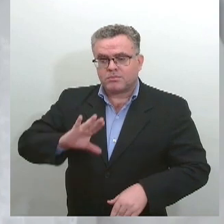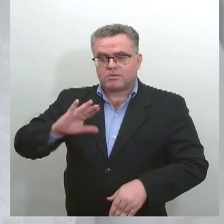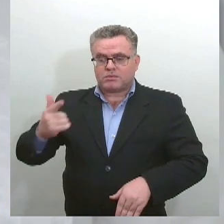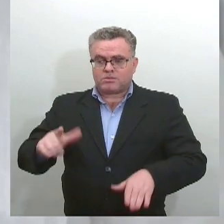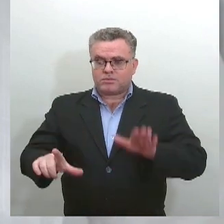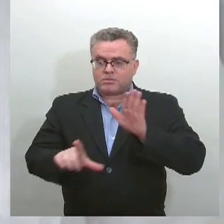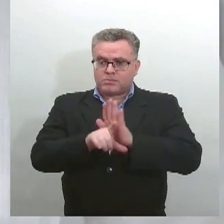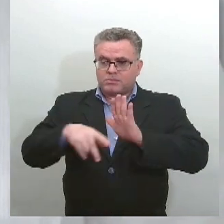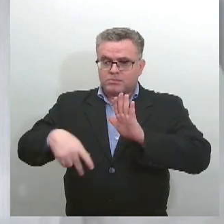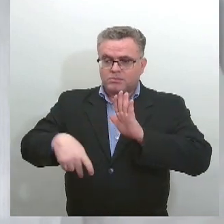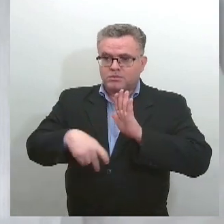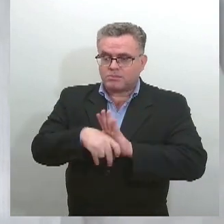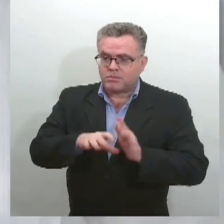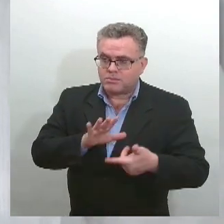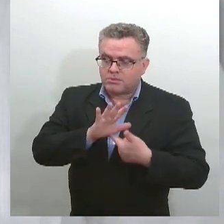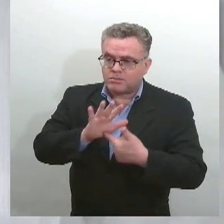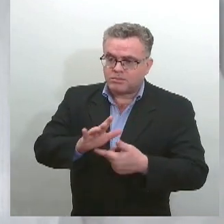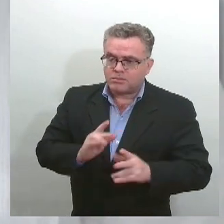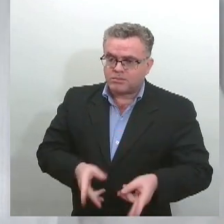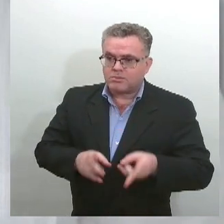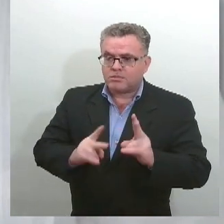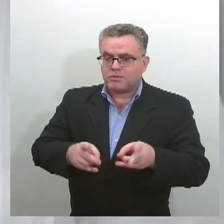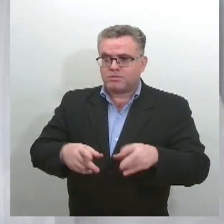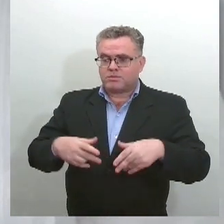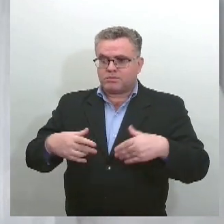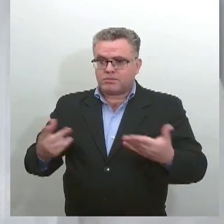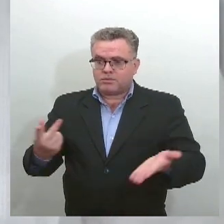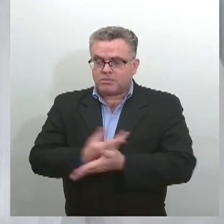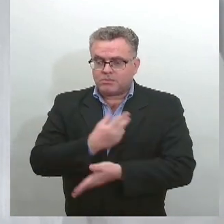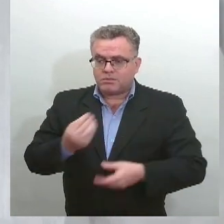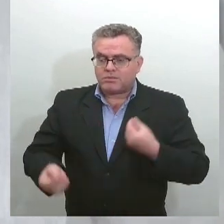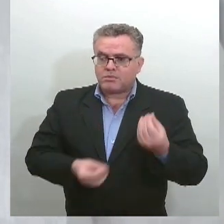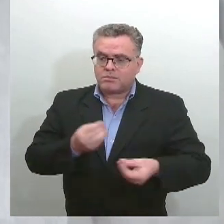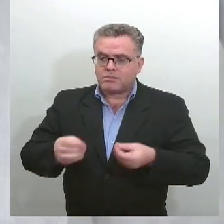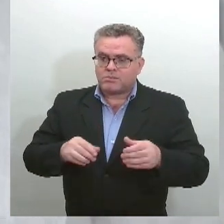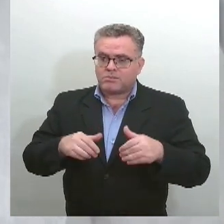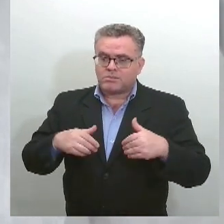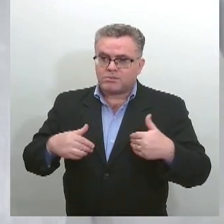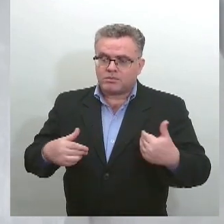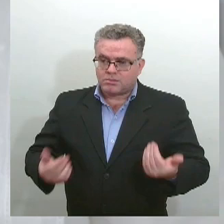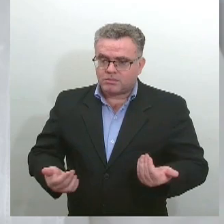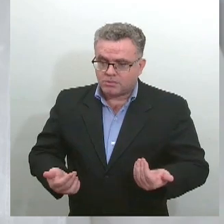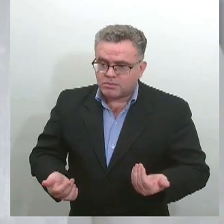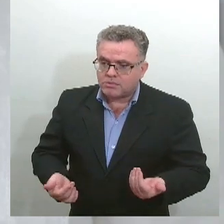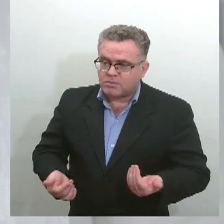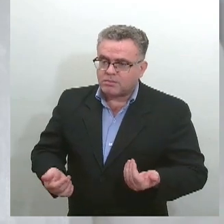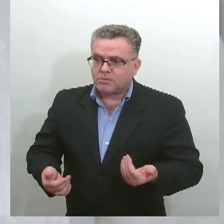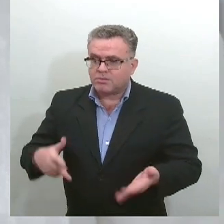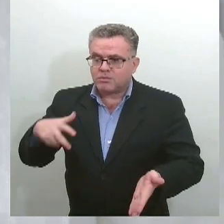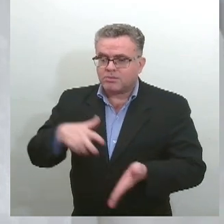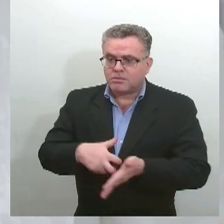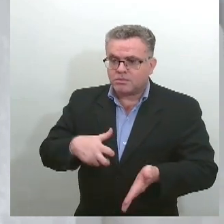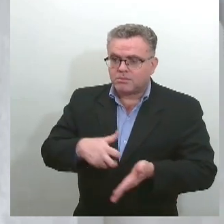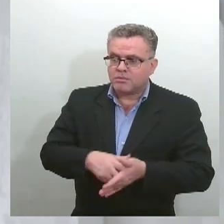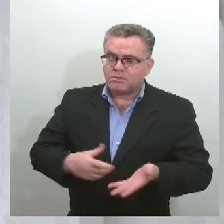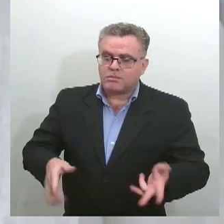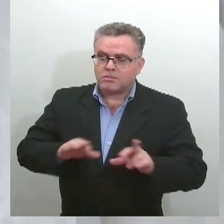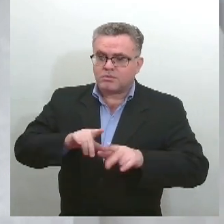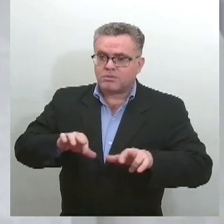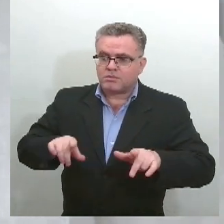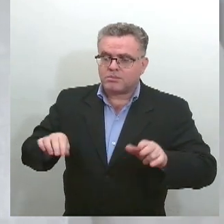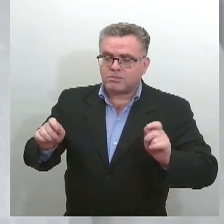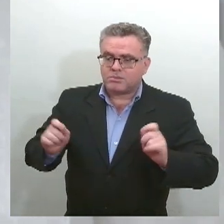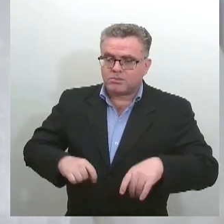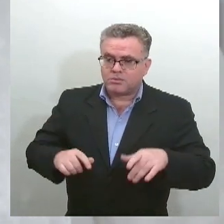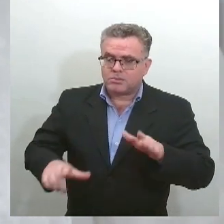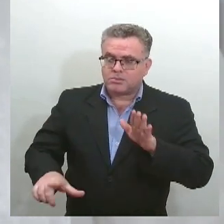Elas não estão muito acopladas ao que diz o artigo 319 do Código de Processo Penal. Elas estão mais específicas à lei Maria da Penha.